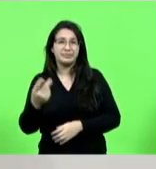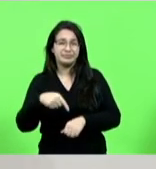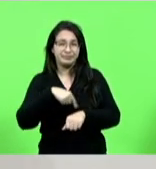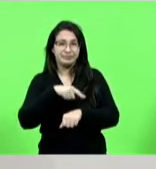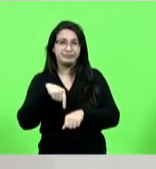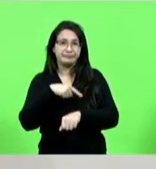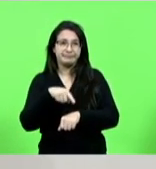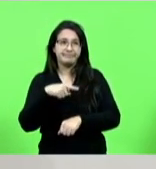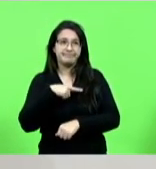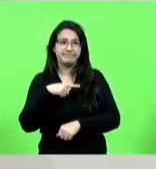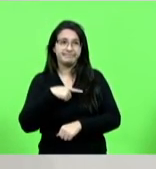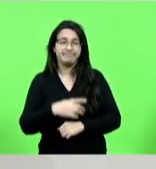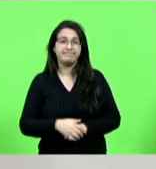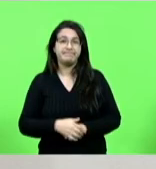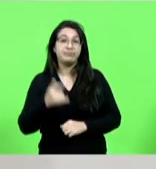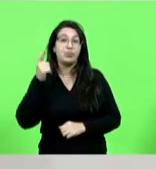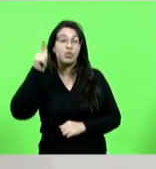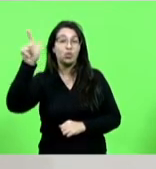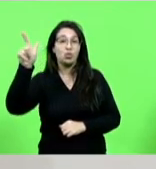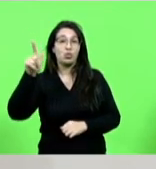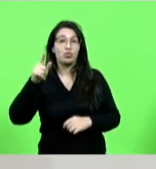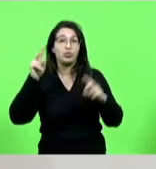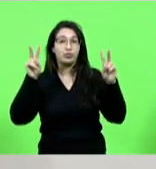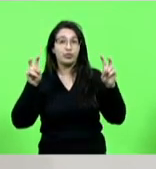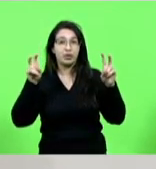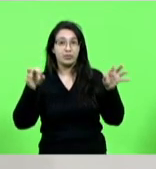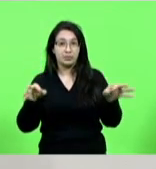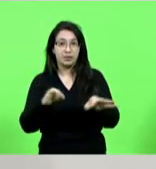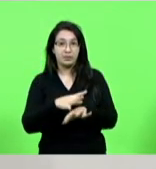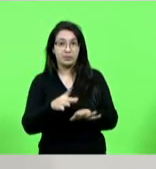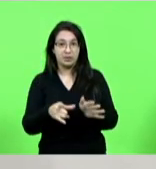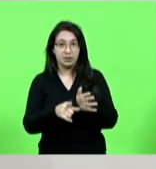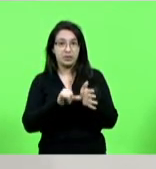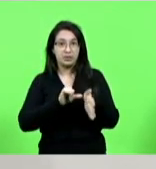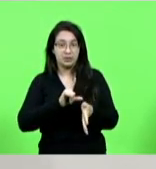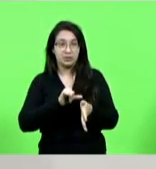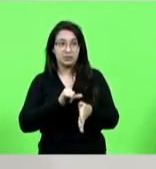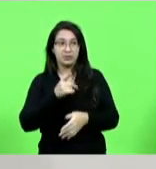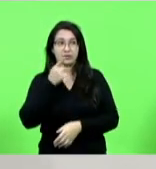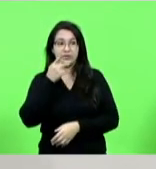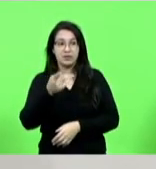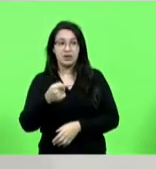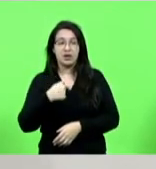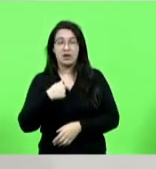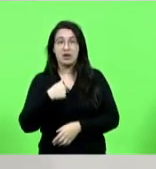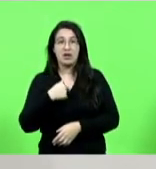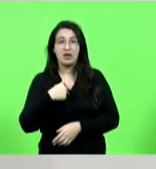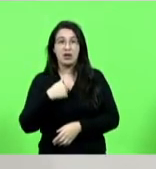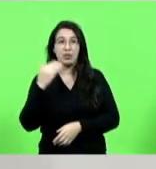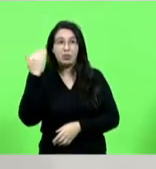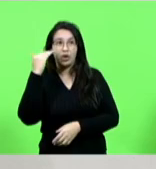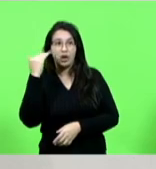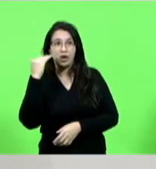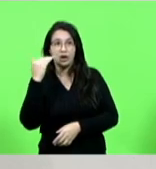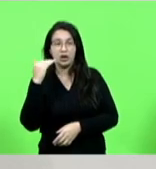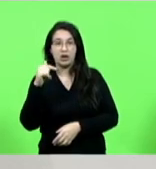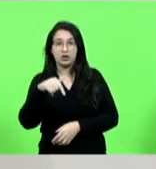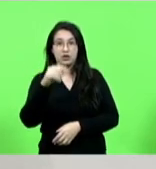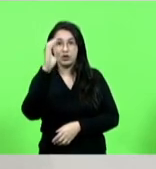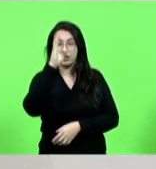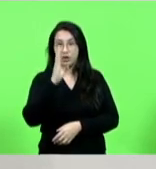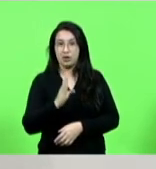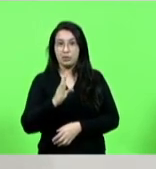outra questão para encerrar a minha fala eu não consigo compreender num país como o Brasil